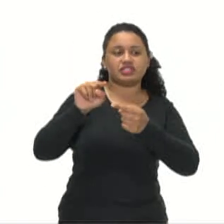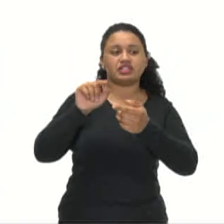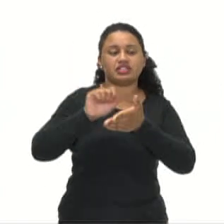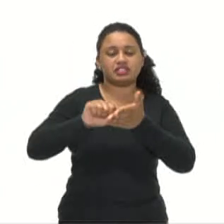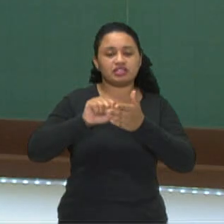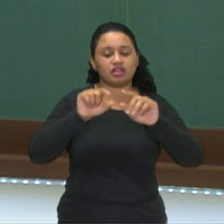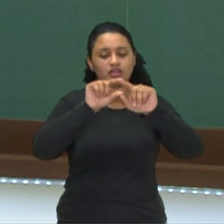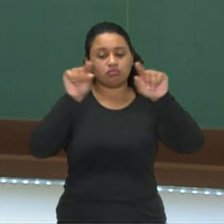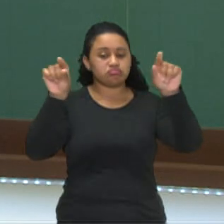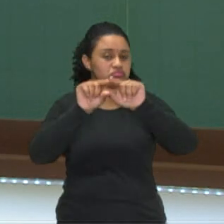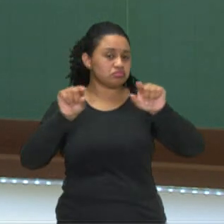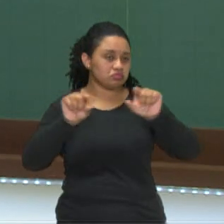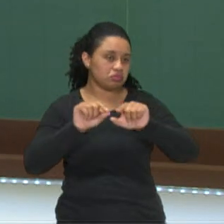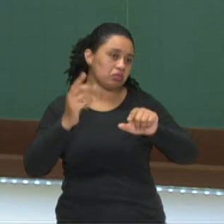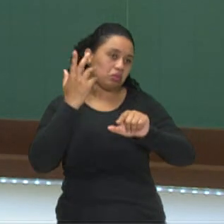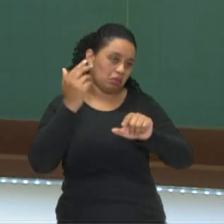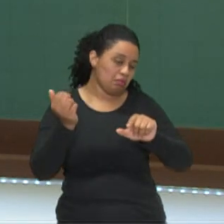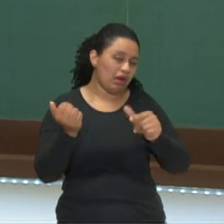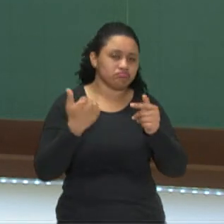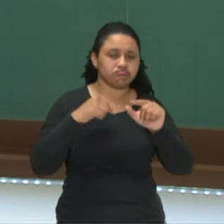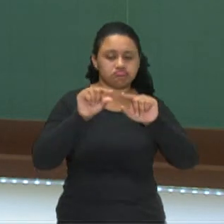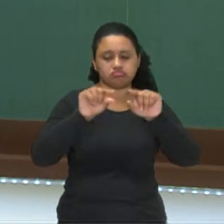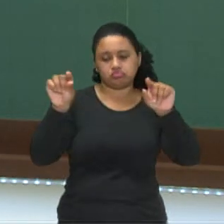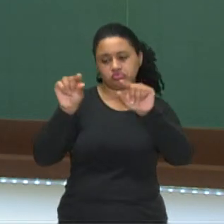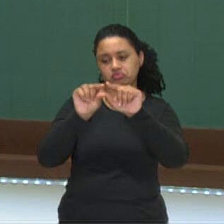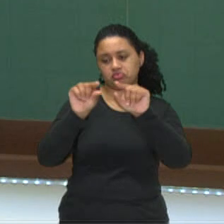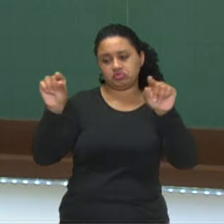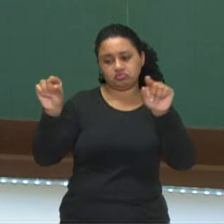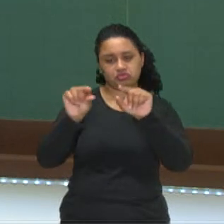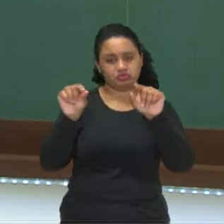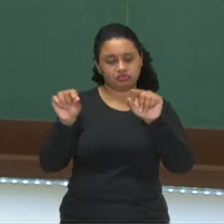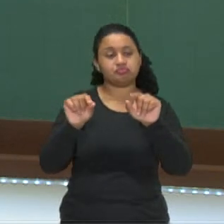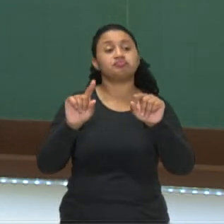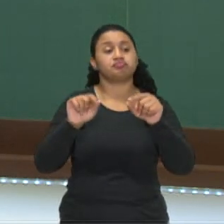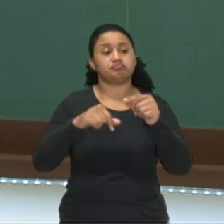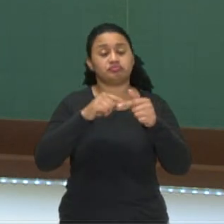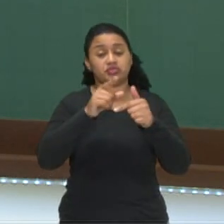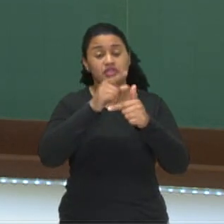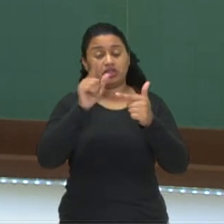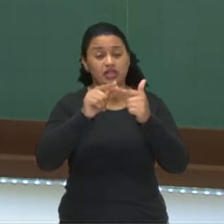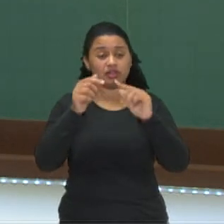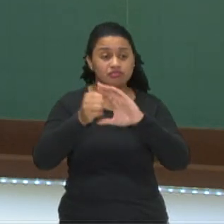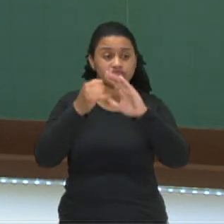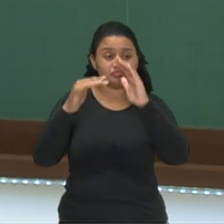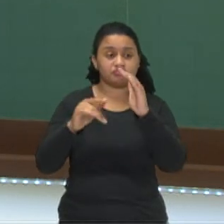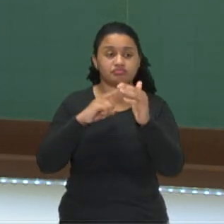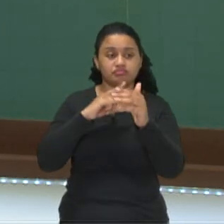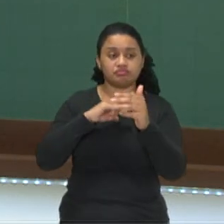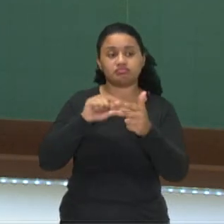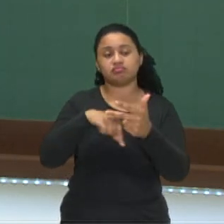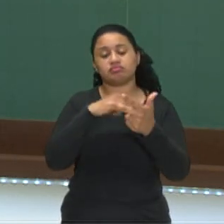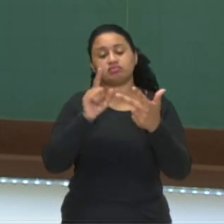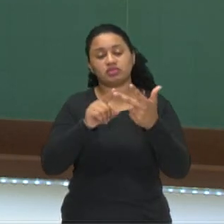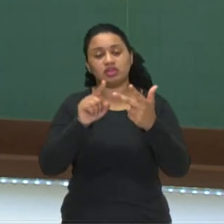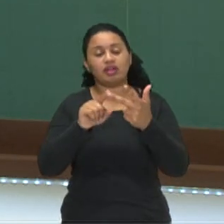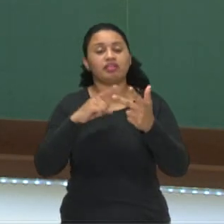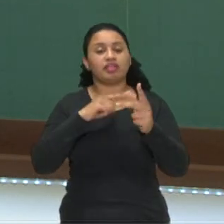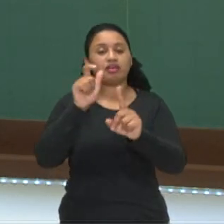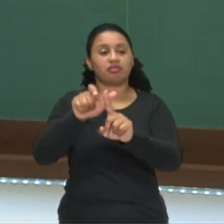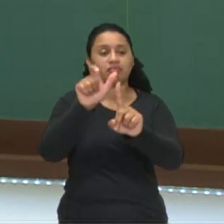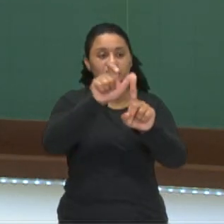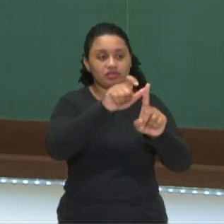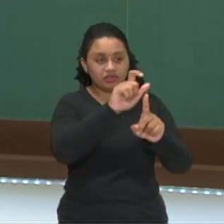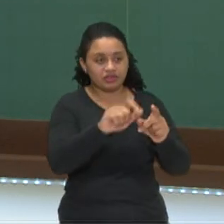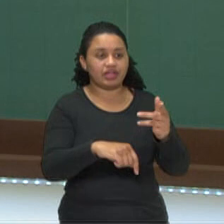ou seja, na língua portuguesa ou você escreve em versos, no caso dos poemas, ou em prosa, que em forma de texto. Presença de